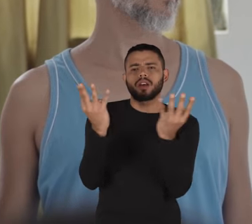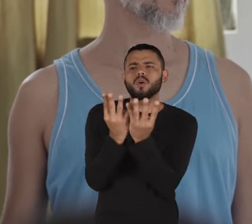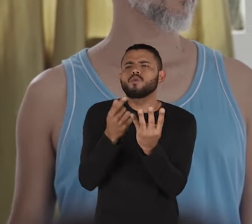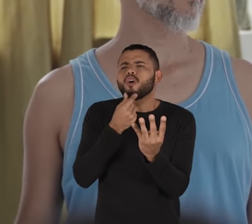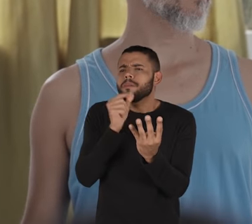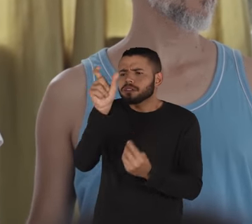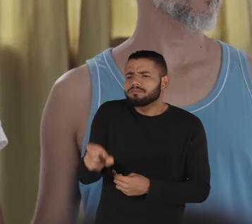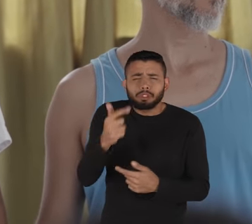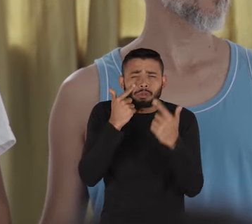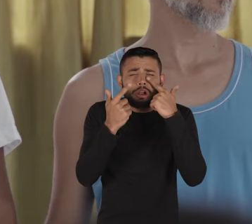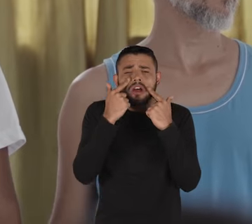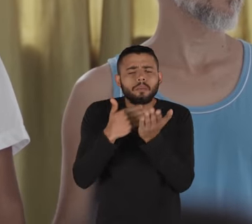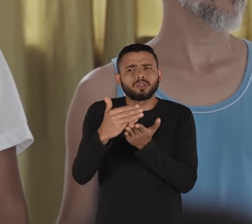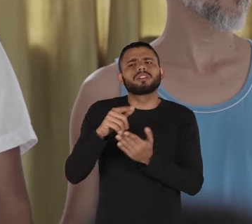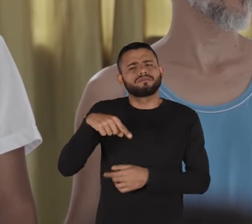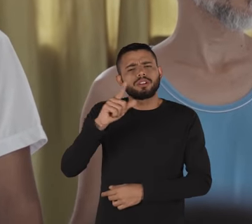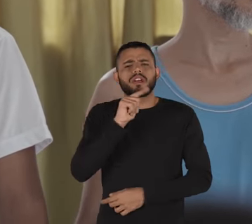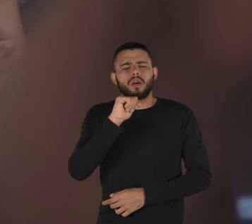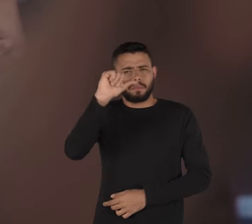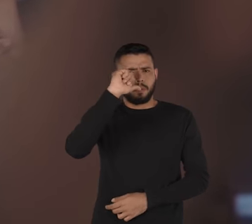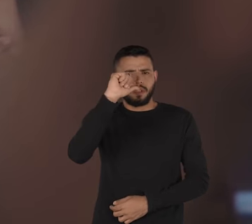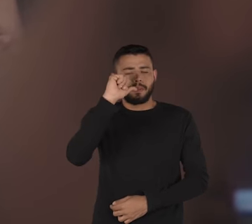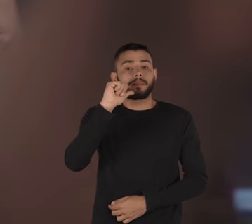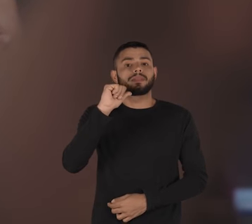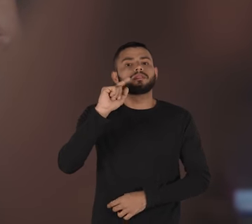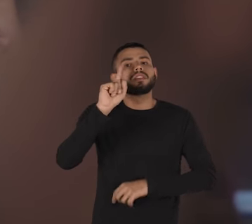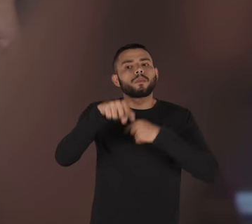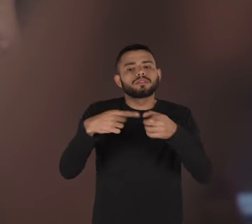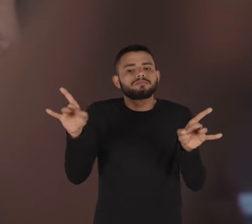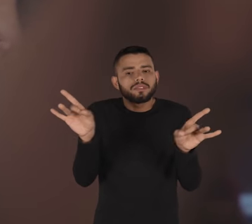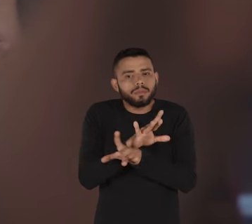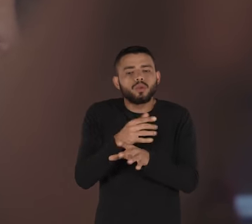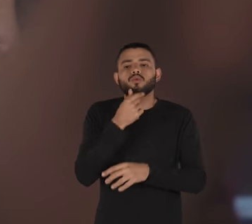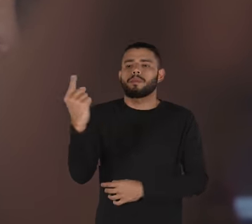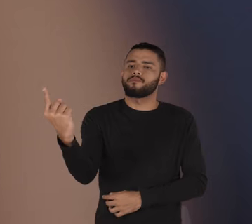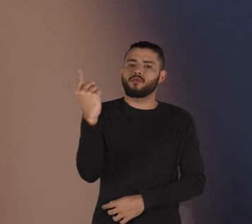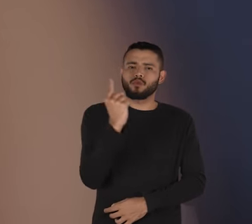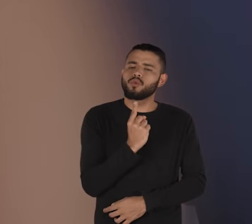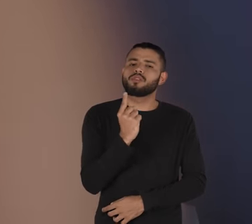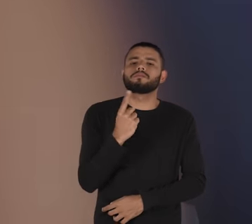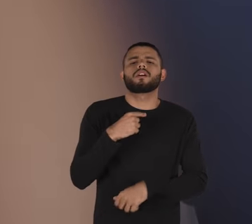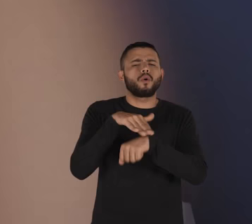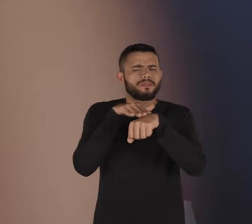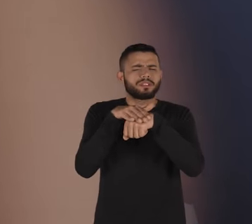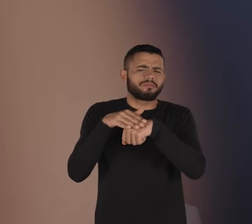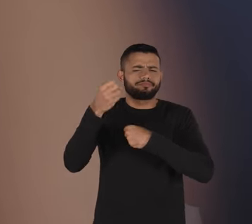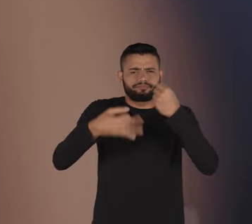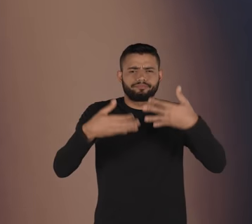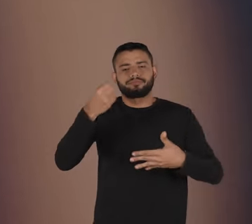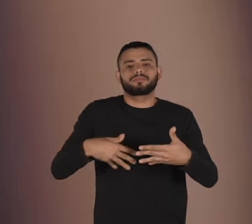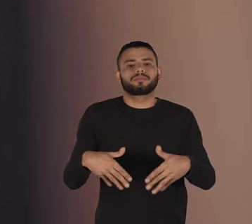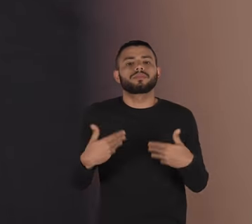rapaz começou a chorar. Ele foi tomar água e depois que a gente terminou a dinâmica, ele voltou para a reflexão da dinâmica.